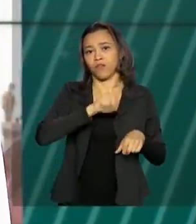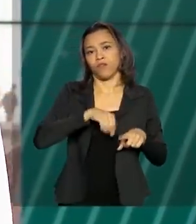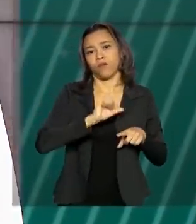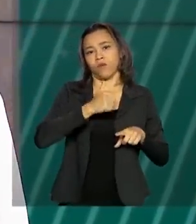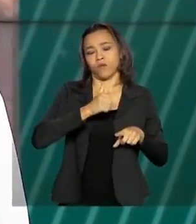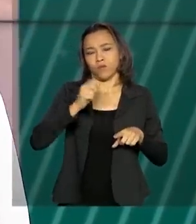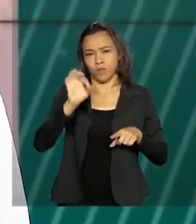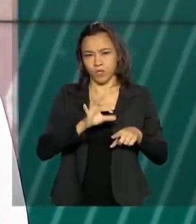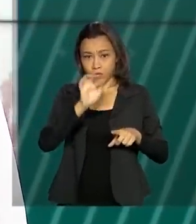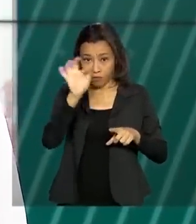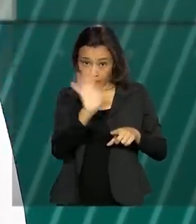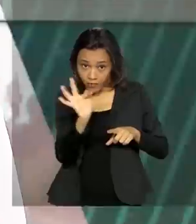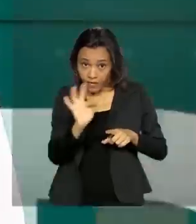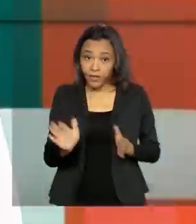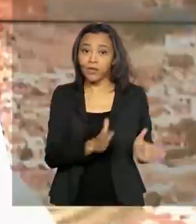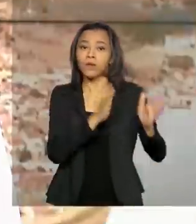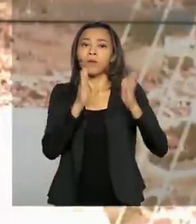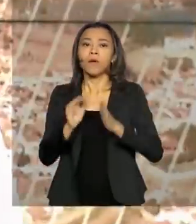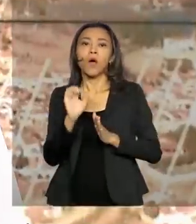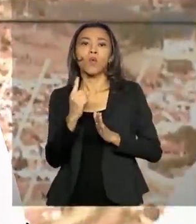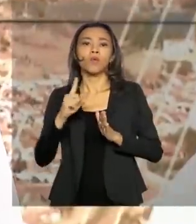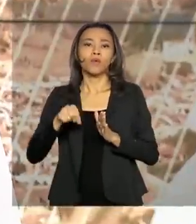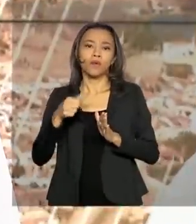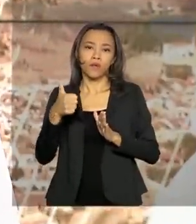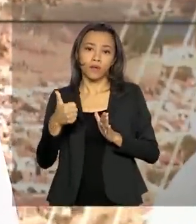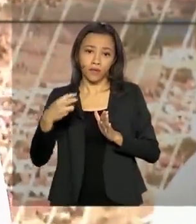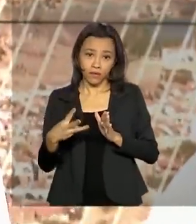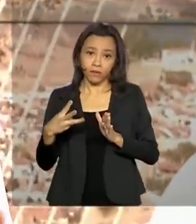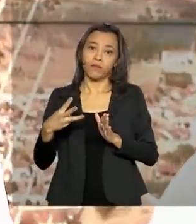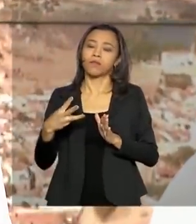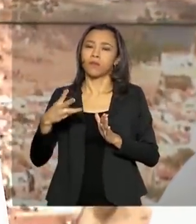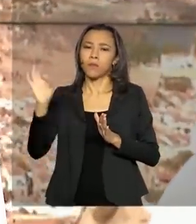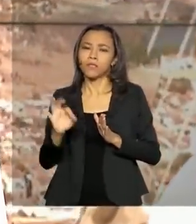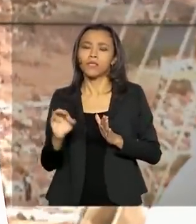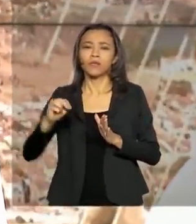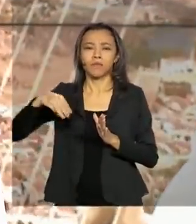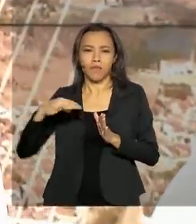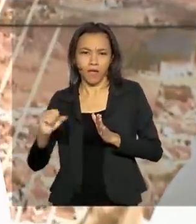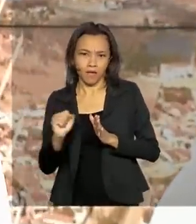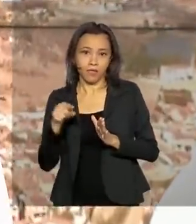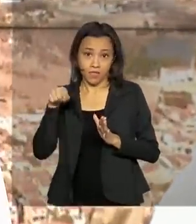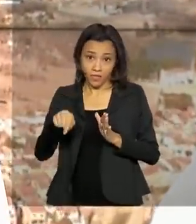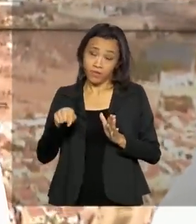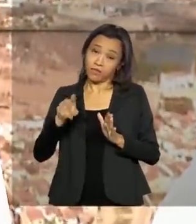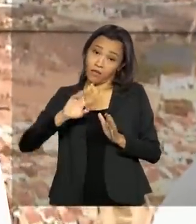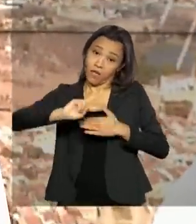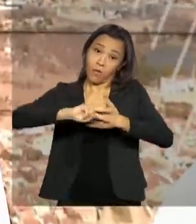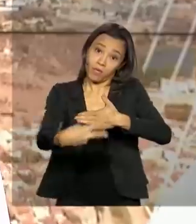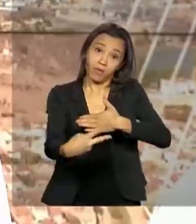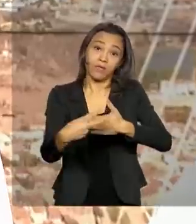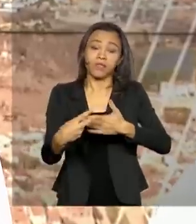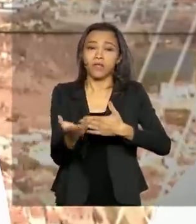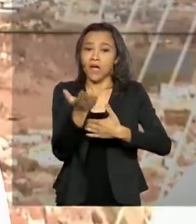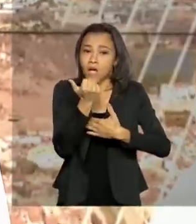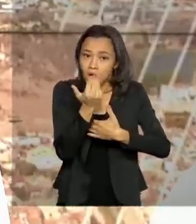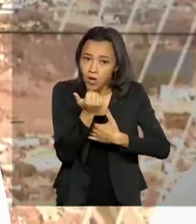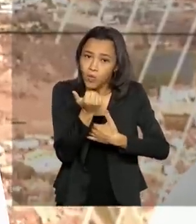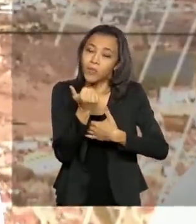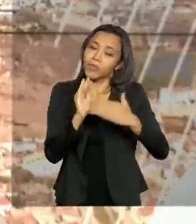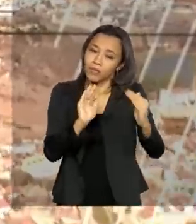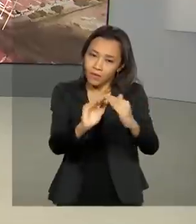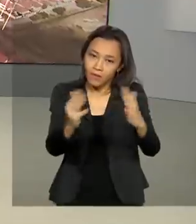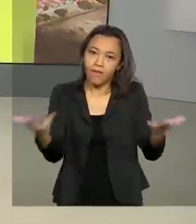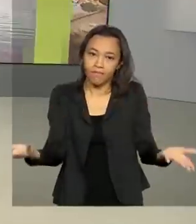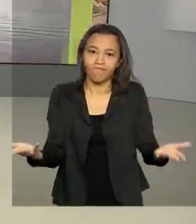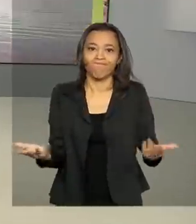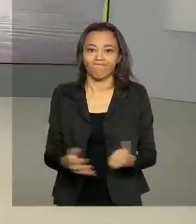em fevereiro para 1,13% em março. O resultado foi atribuído ao aumento da alimentação em domicílio.